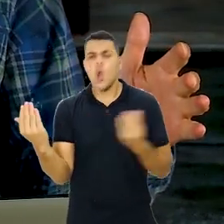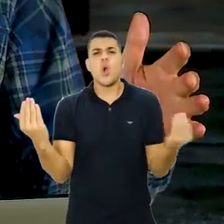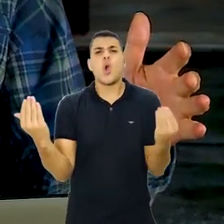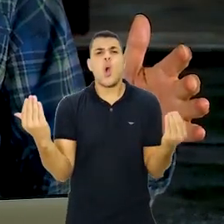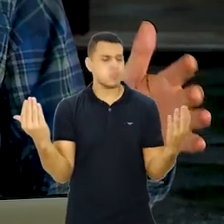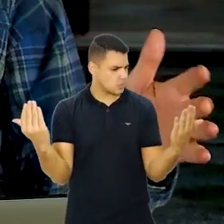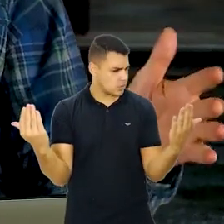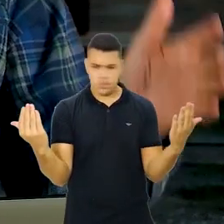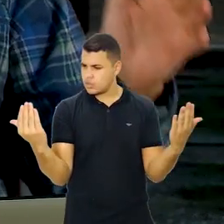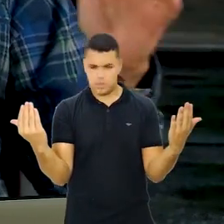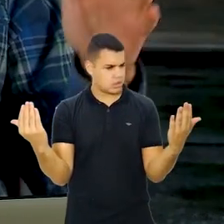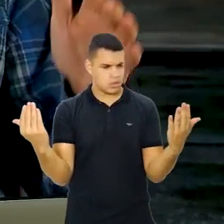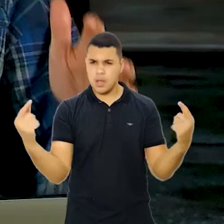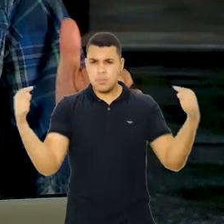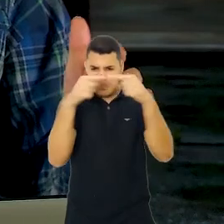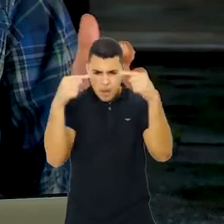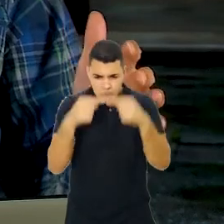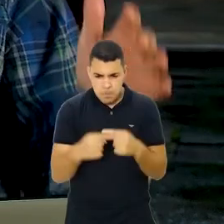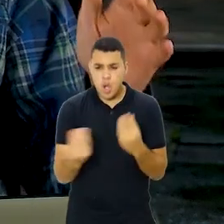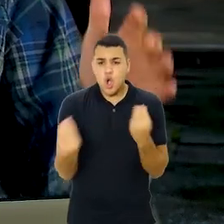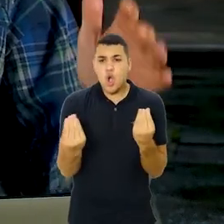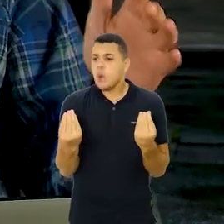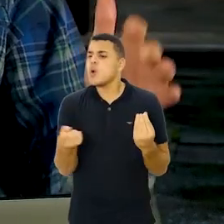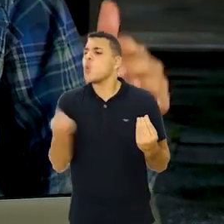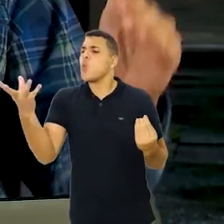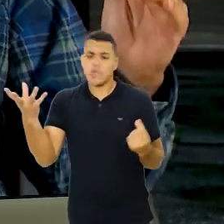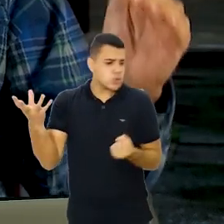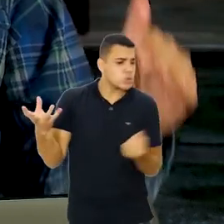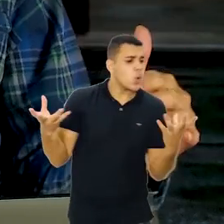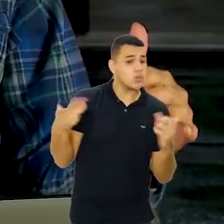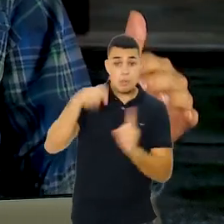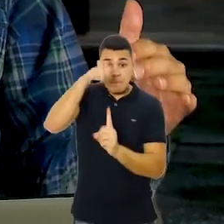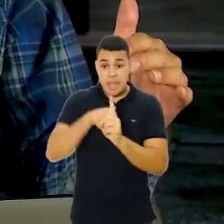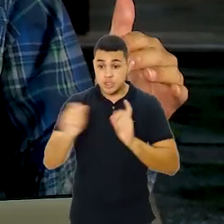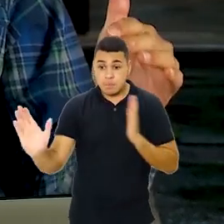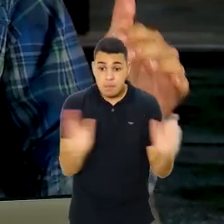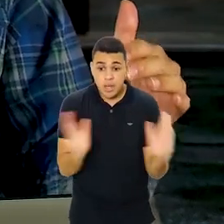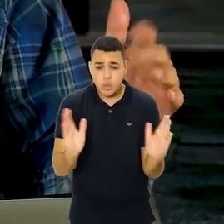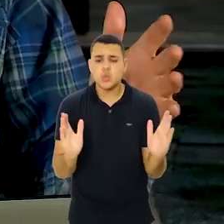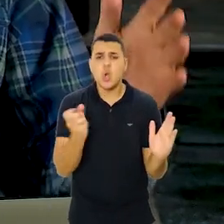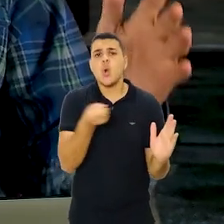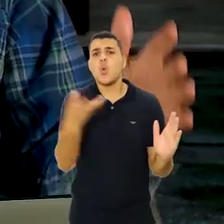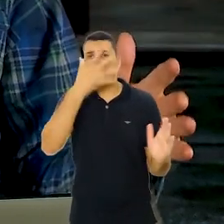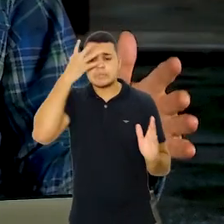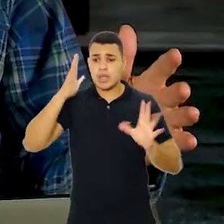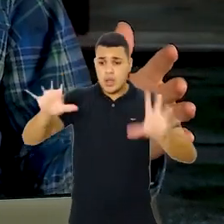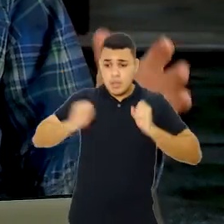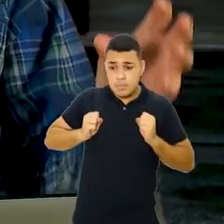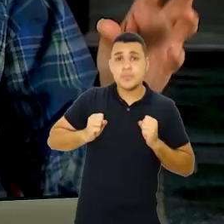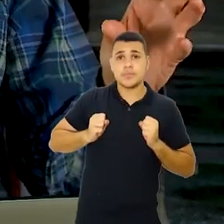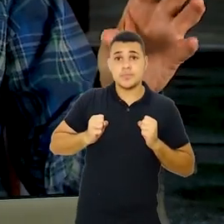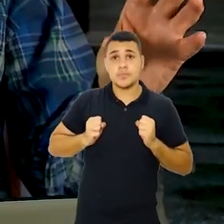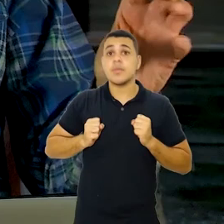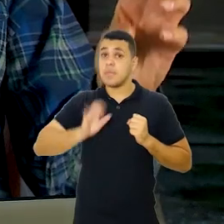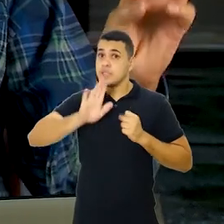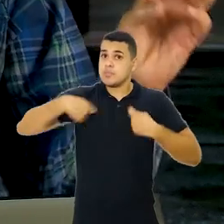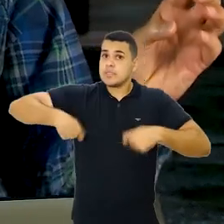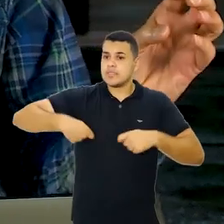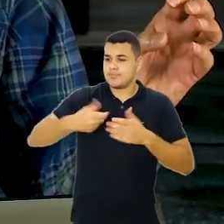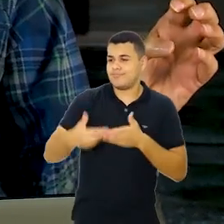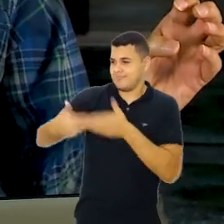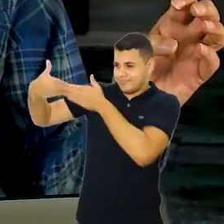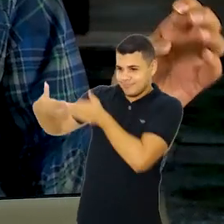daquela doença e a partir daí a gente calcula a média de casos daquele mês. Temos que